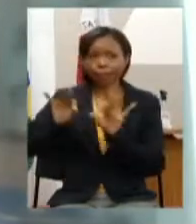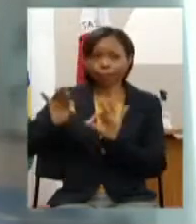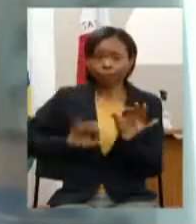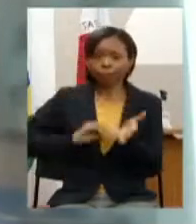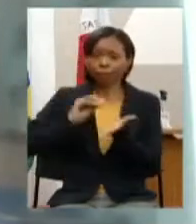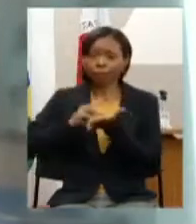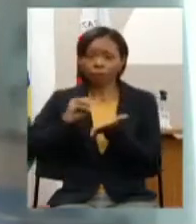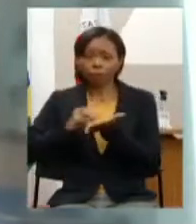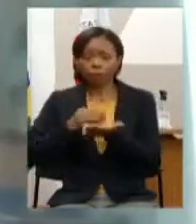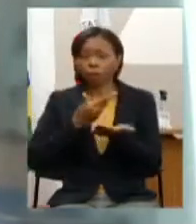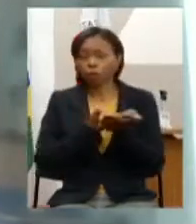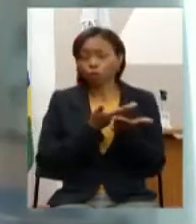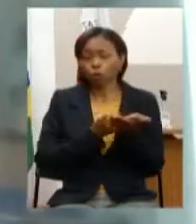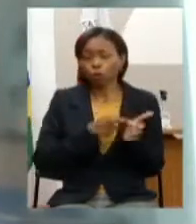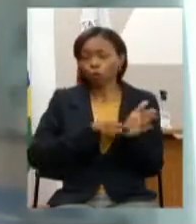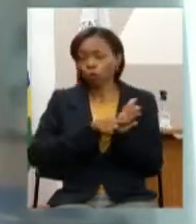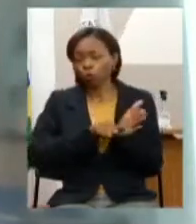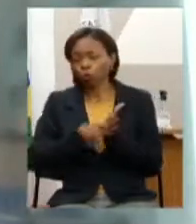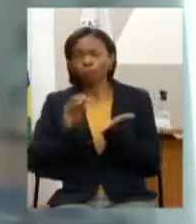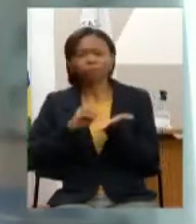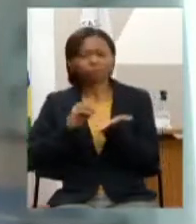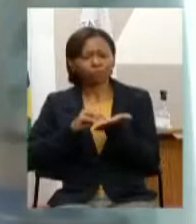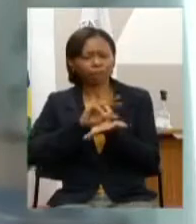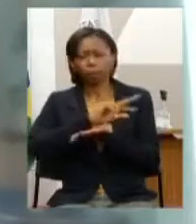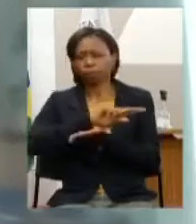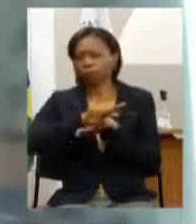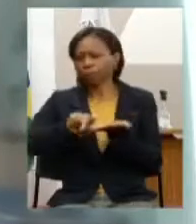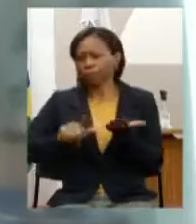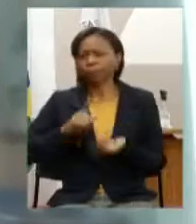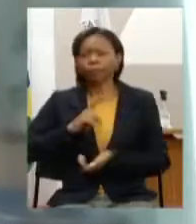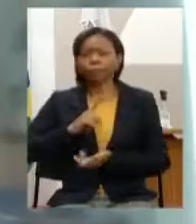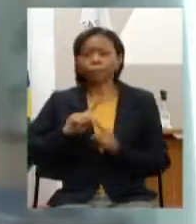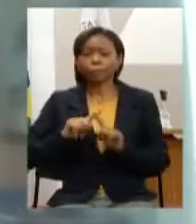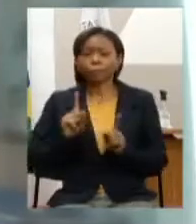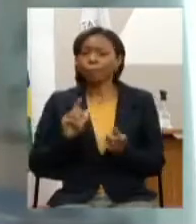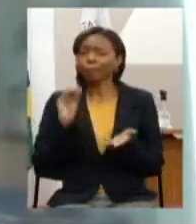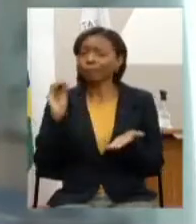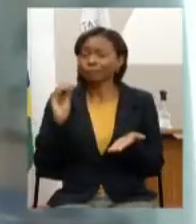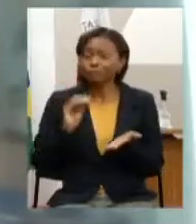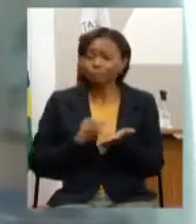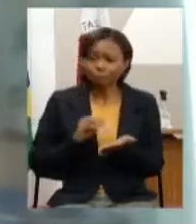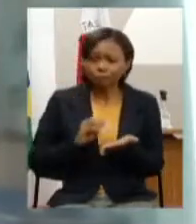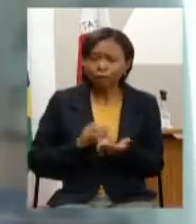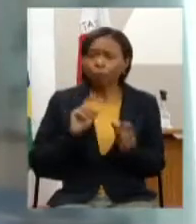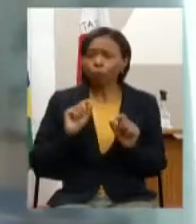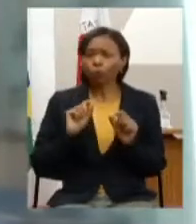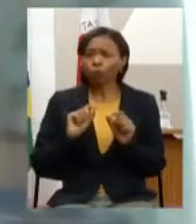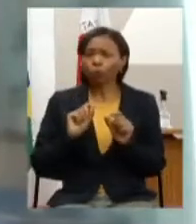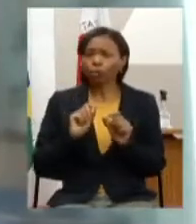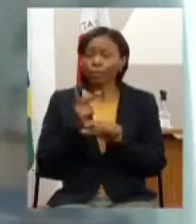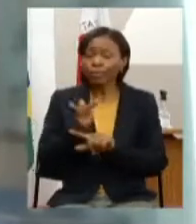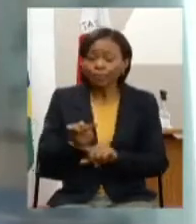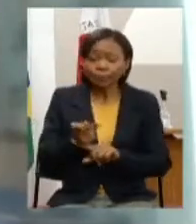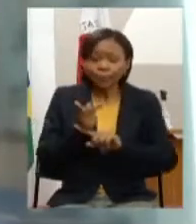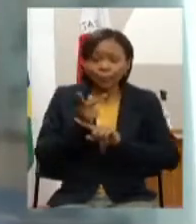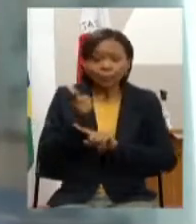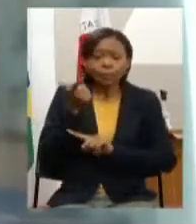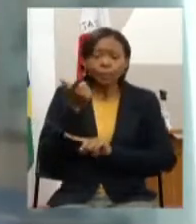de estudos existem e muitos o que falta é exatamente a busca dos recursos que é o que nós não temos